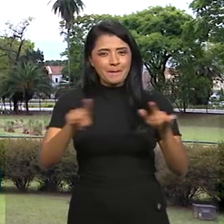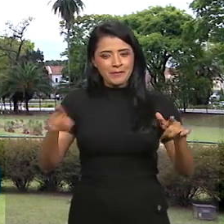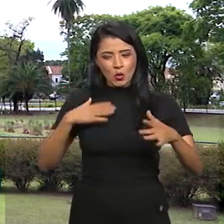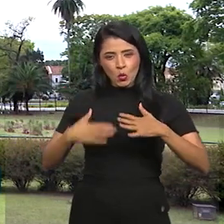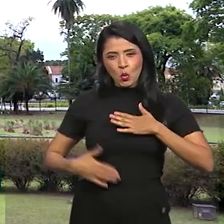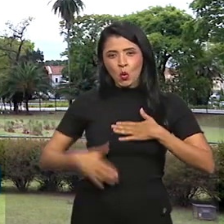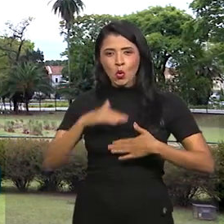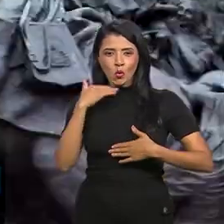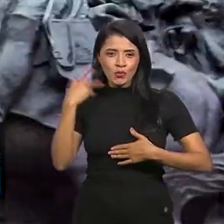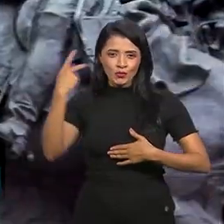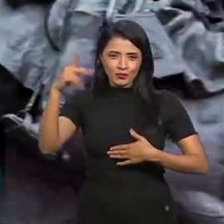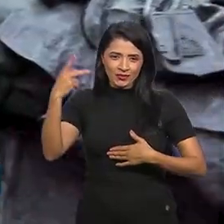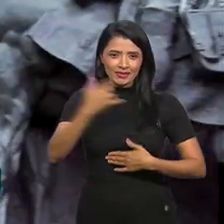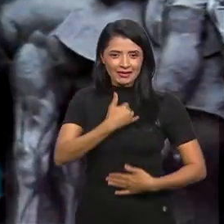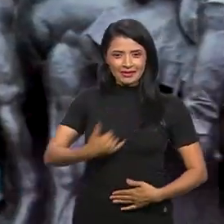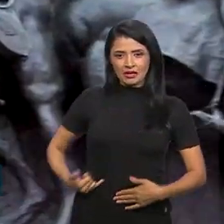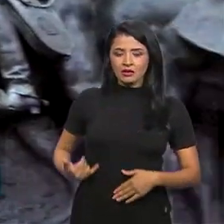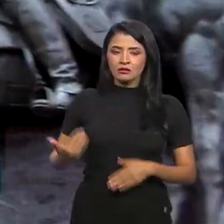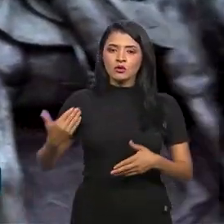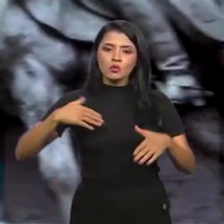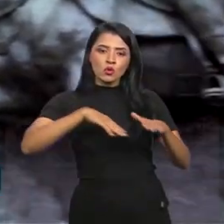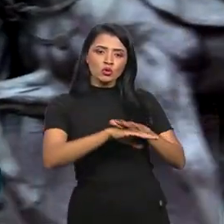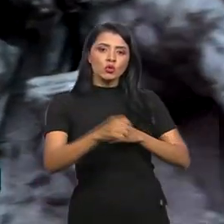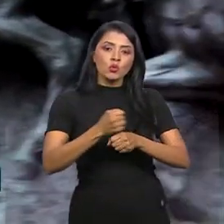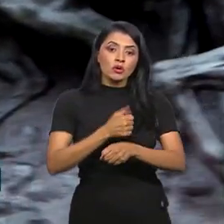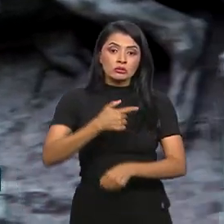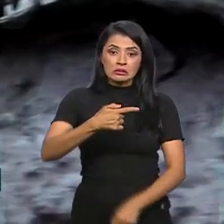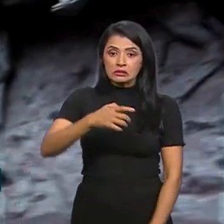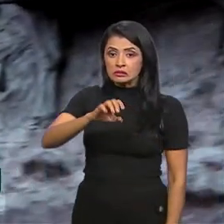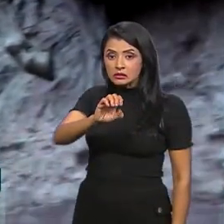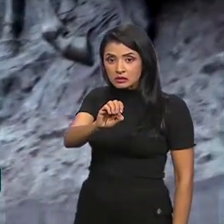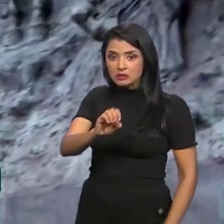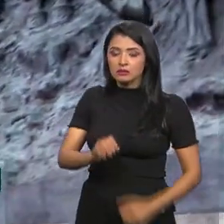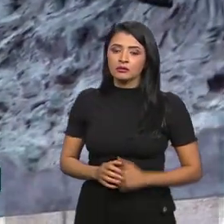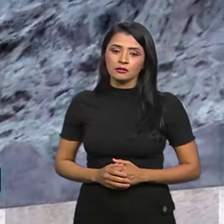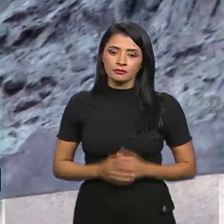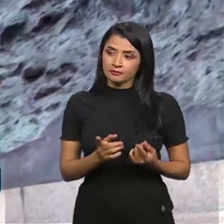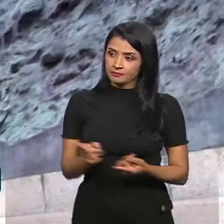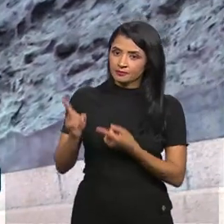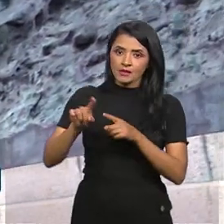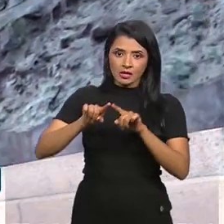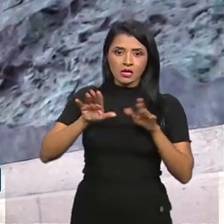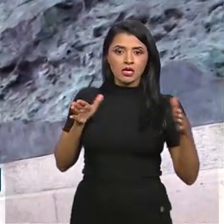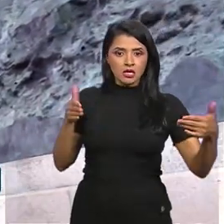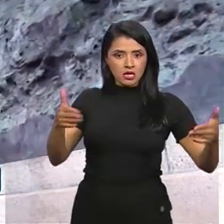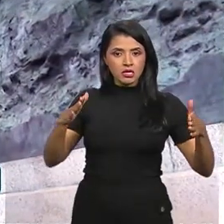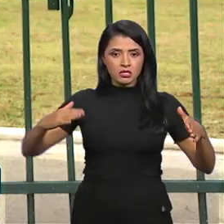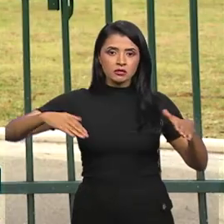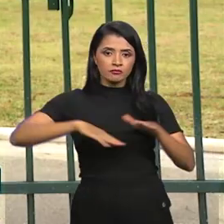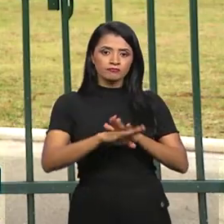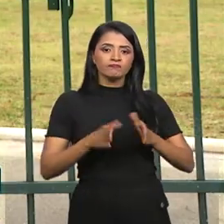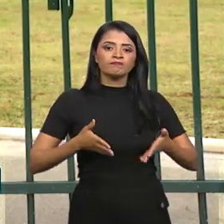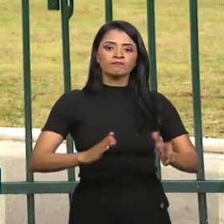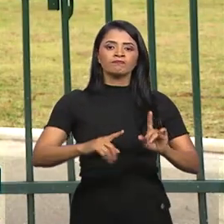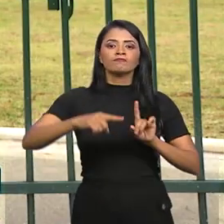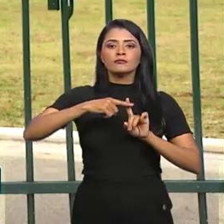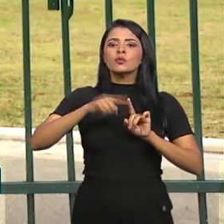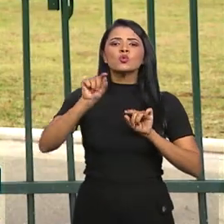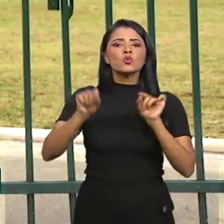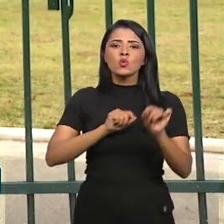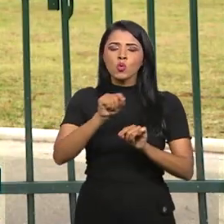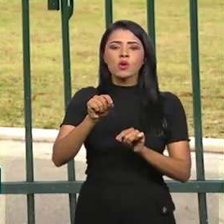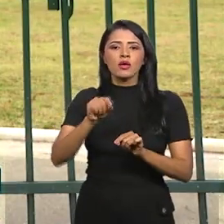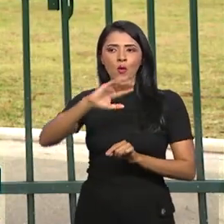mortais do imperador só vieram para cá nos anos 70. A cripta, ela está ligada ao fato do Brasil trazer